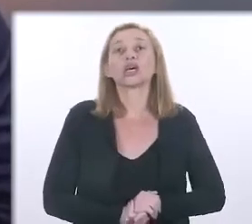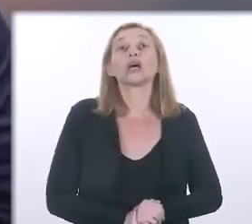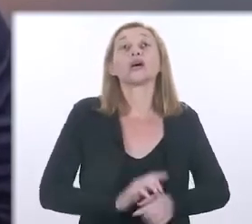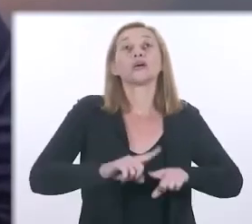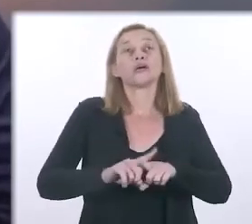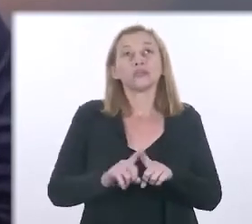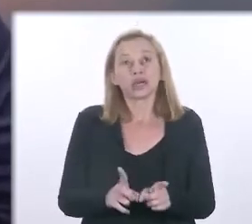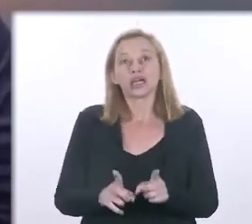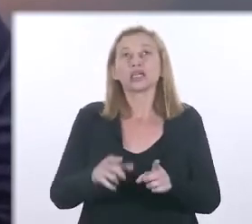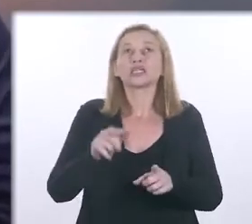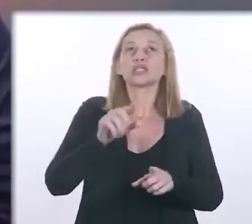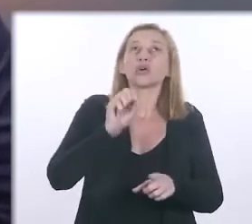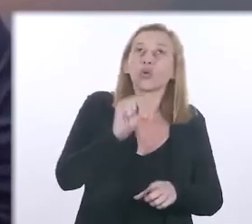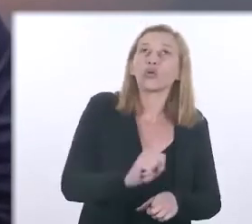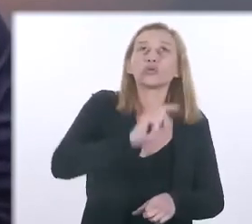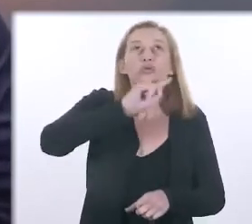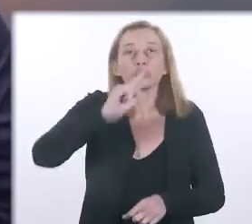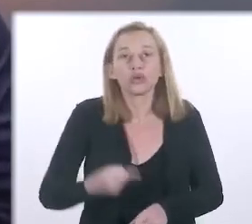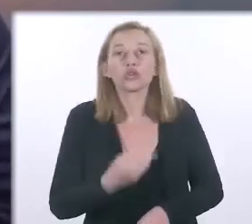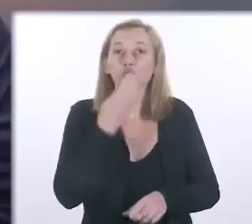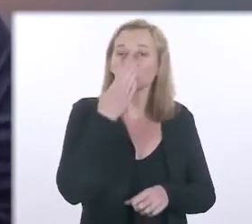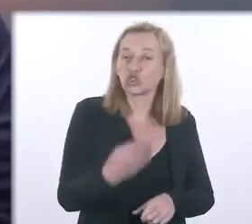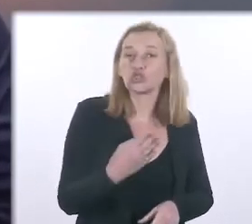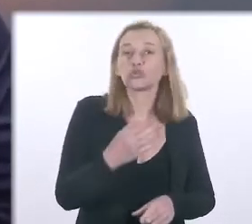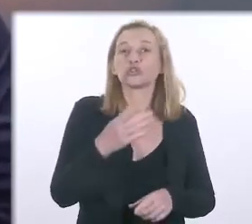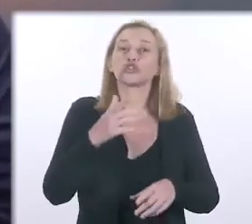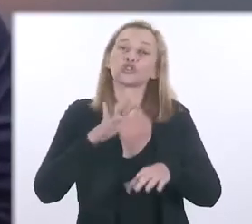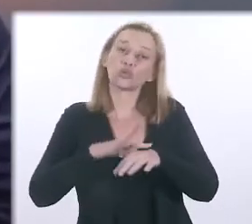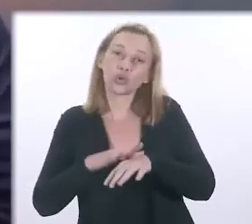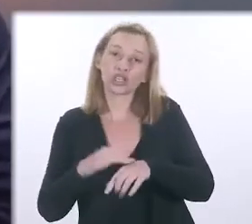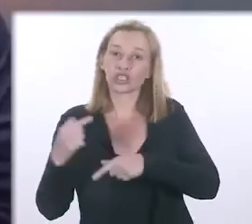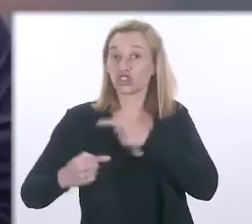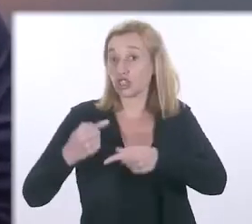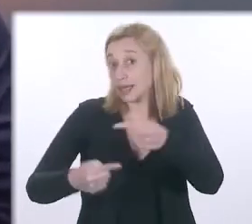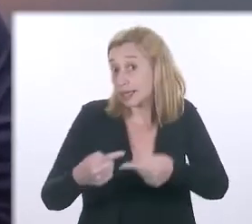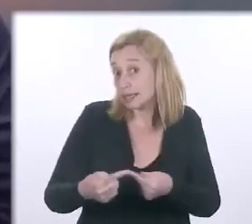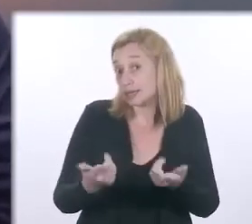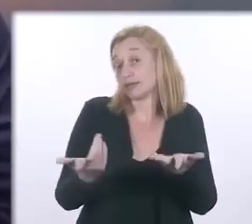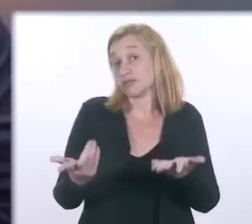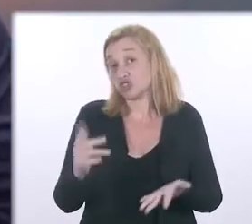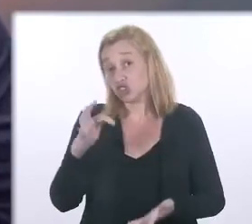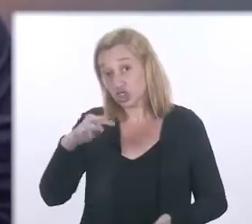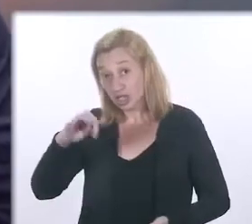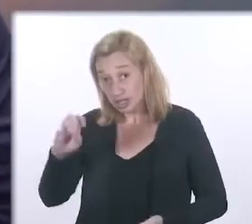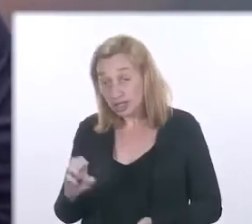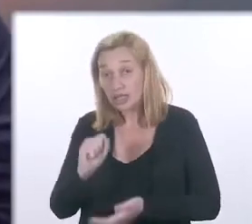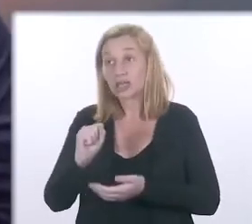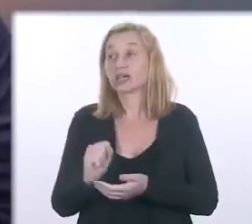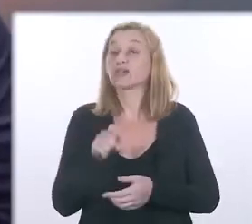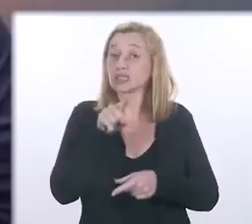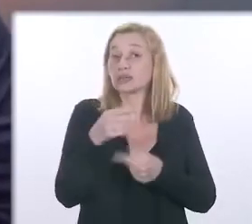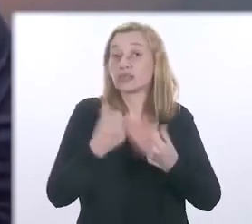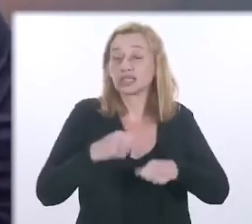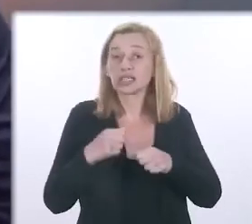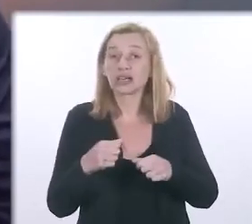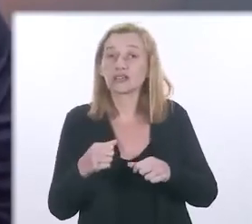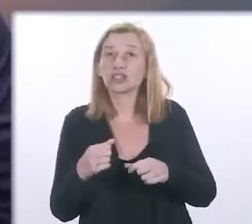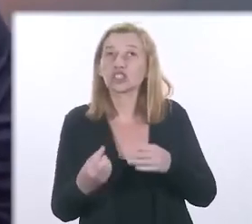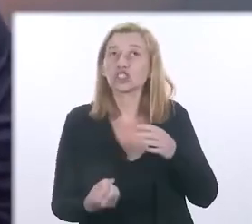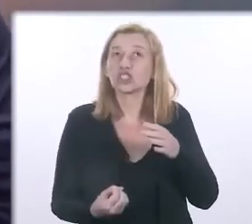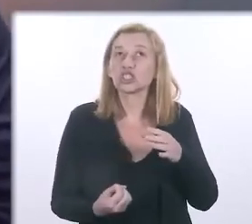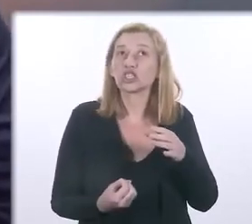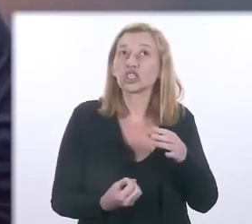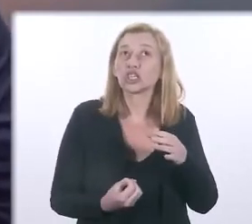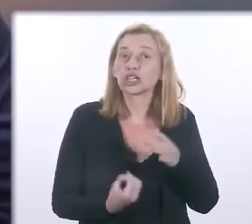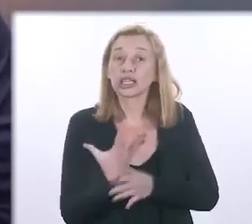É muita gente, mas ao mesmo tempo, são 8 mil tipos de doenças genéticas, então é muita doença genética. E você